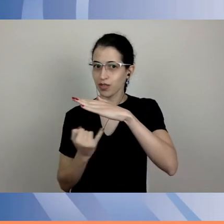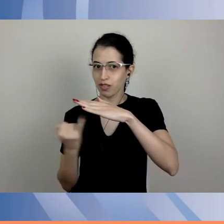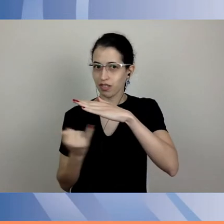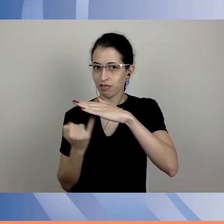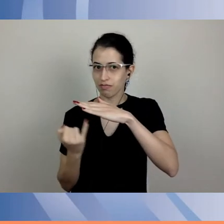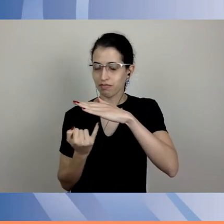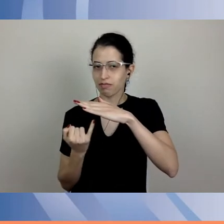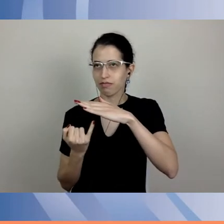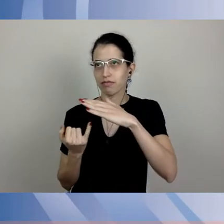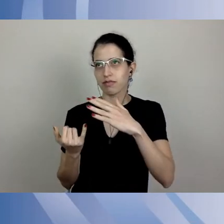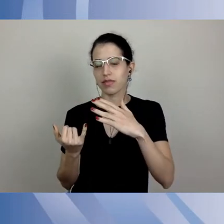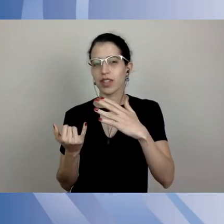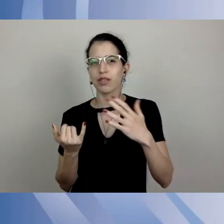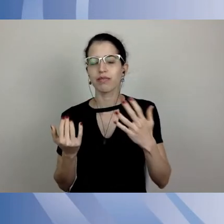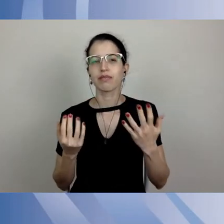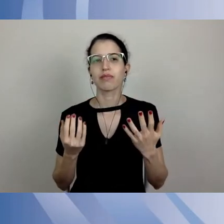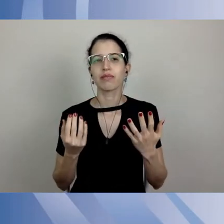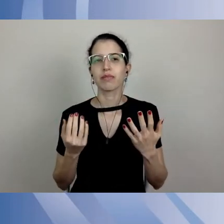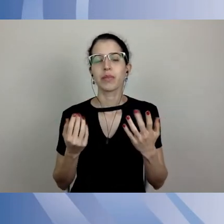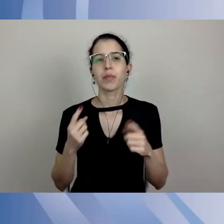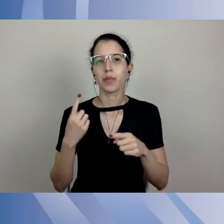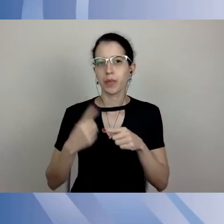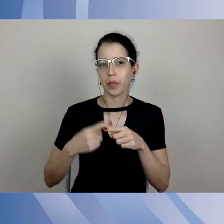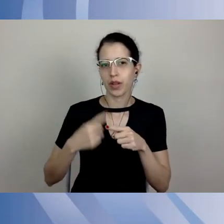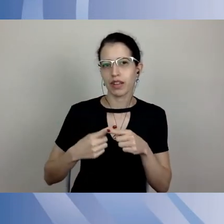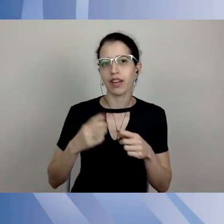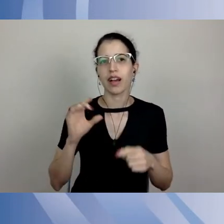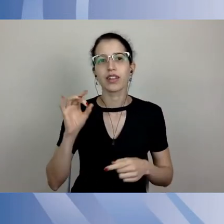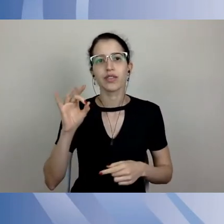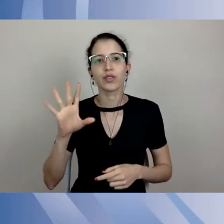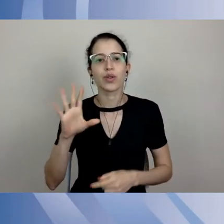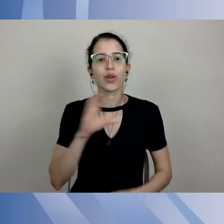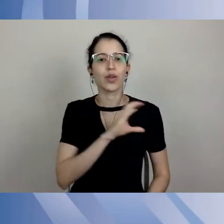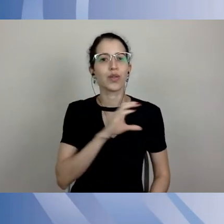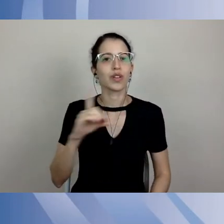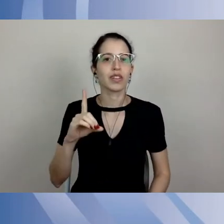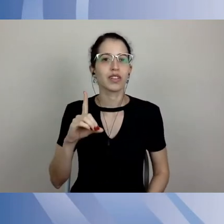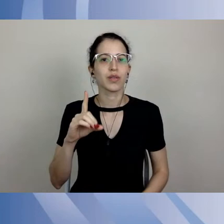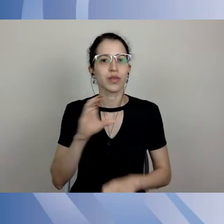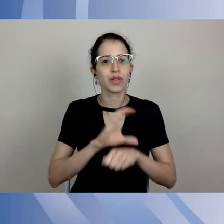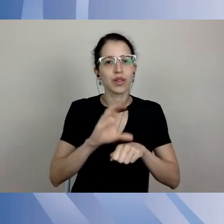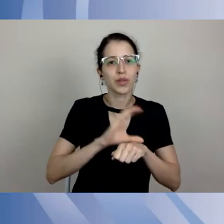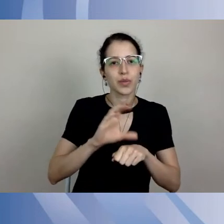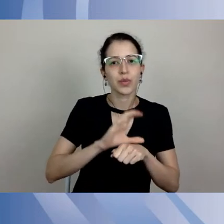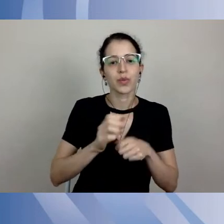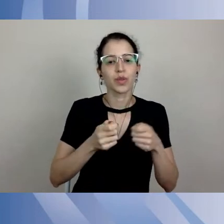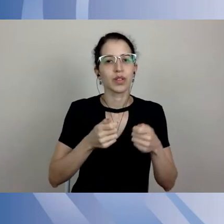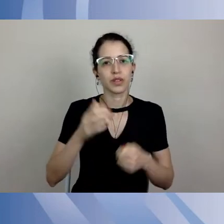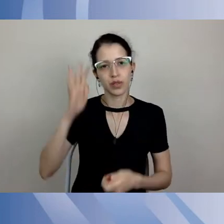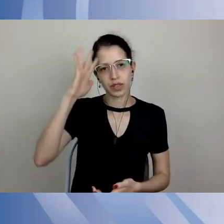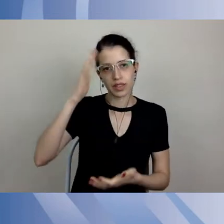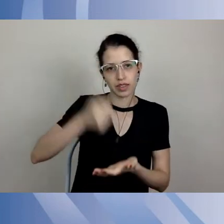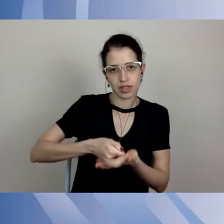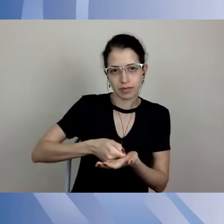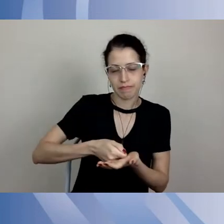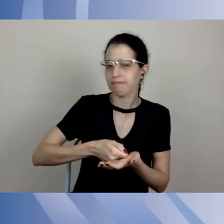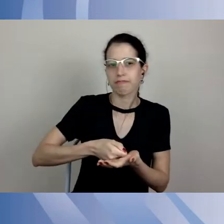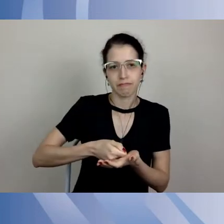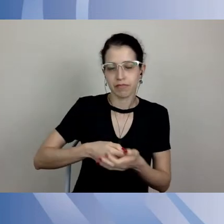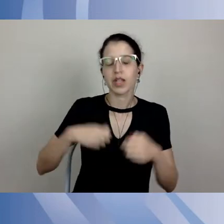para não ficar muito na mão dos coordenadores de curso, dos chefes de unidade, tanto essas decisões quanto a